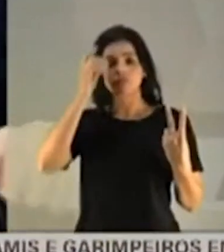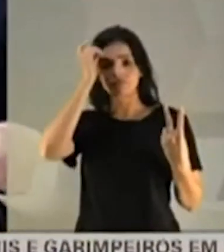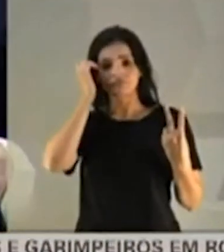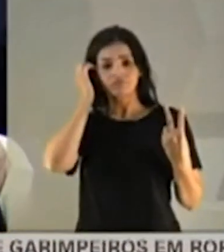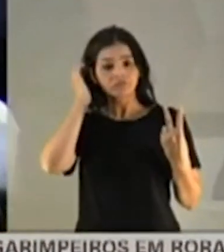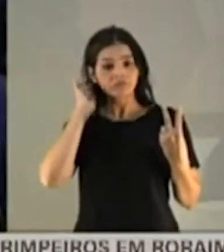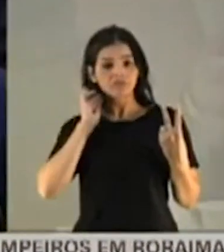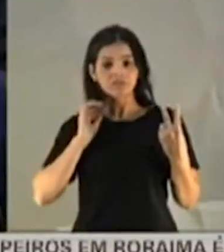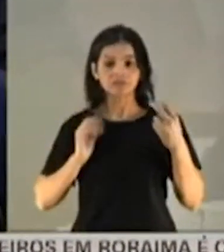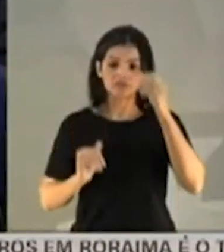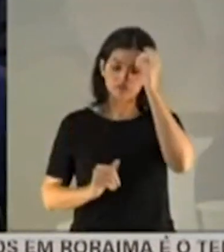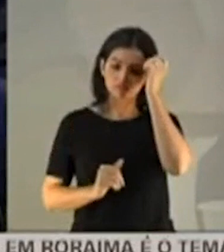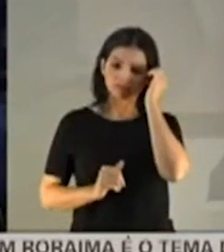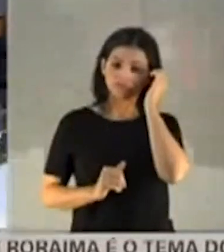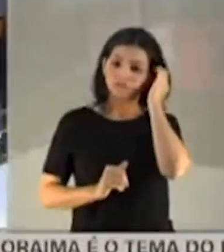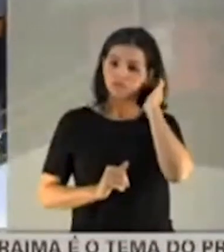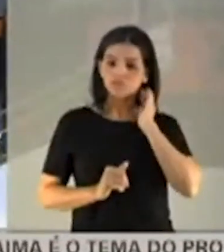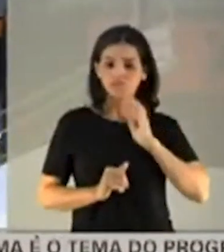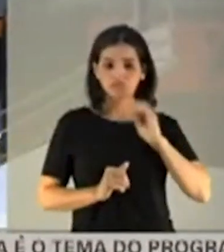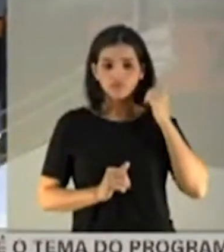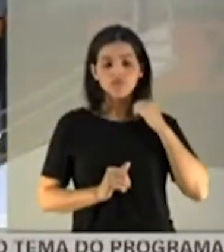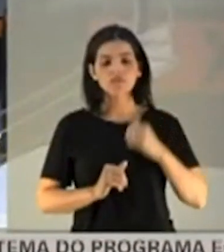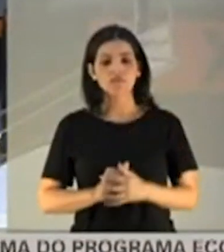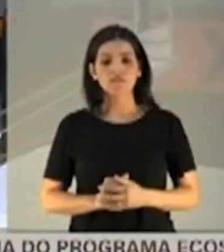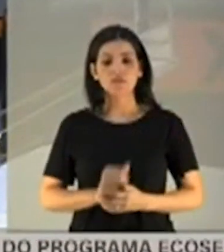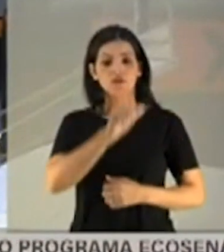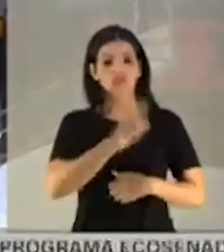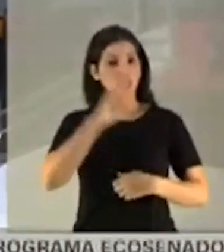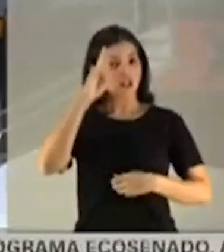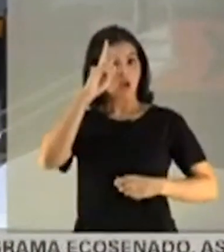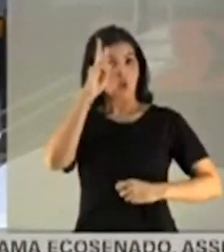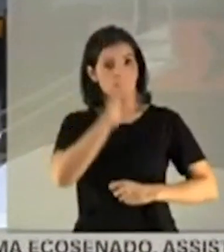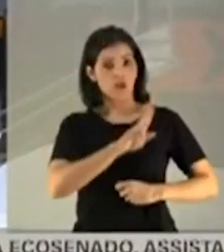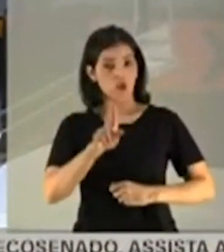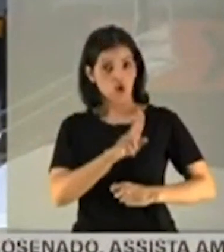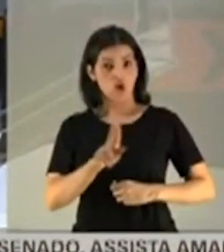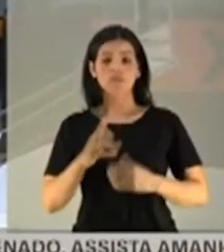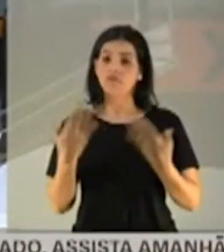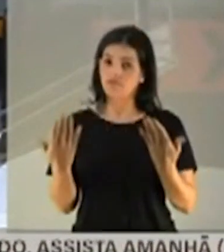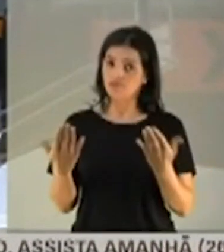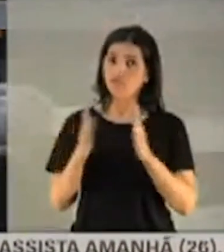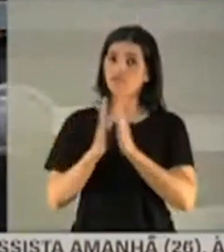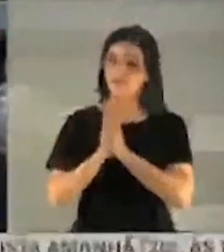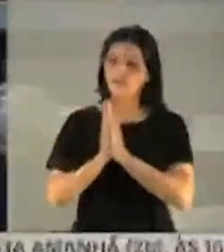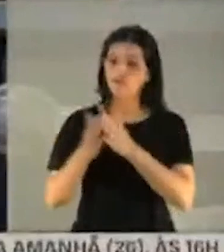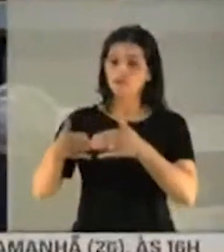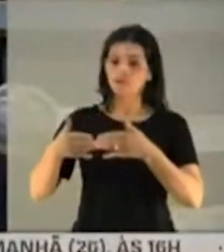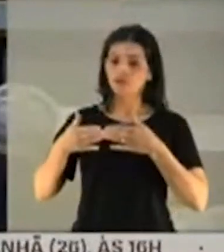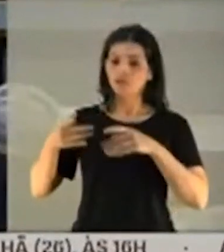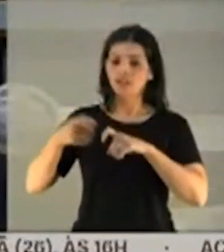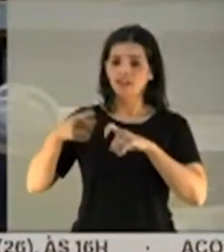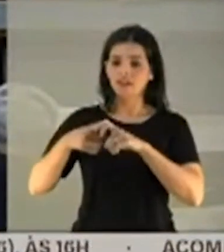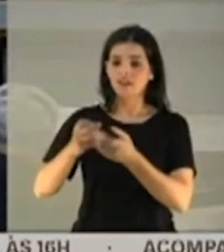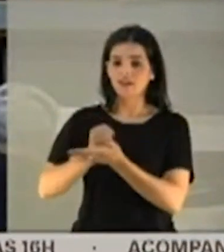Mas, e, questão, nessa questão só o seguinte, o senhor não está se lembrando agora, nós vamos pedir para um médico